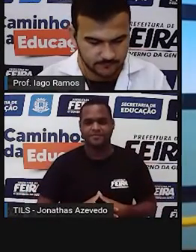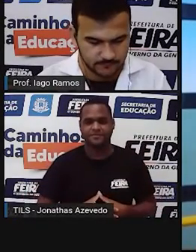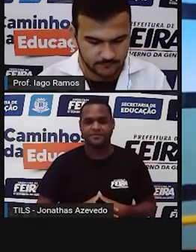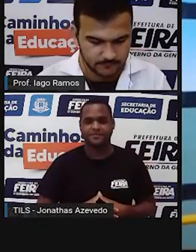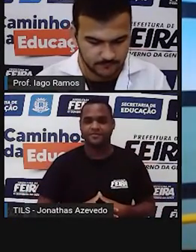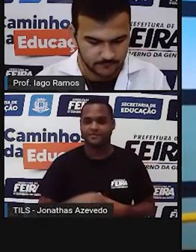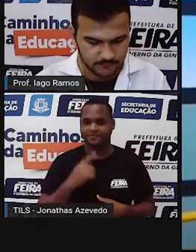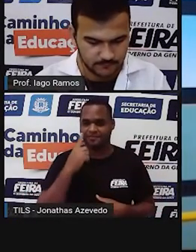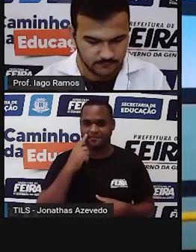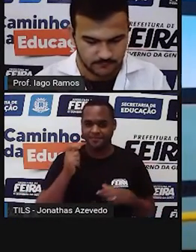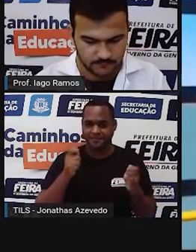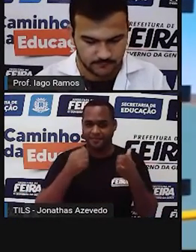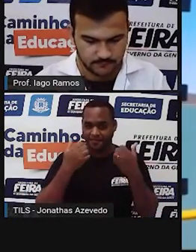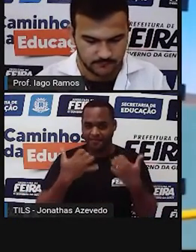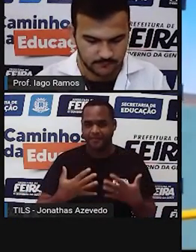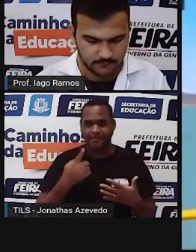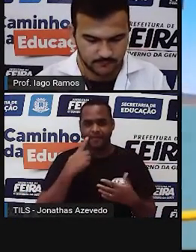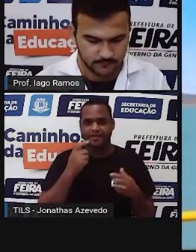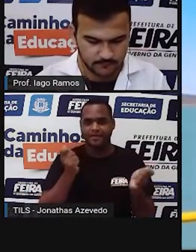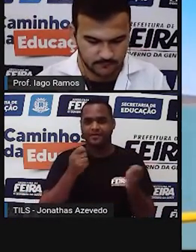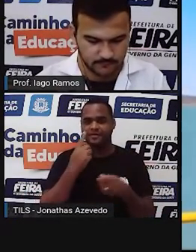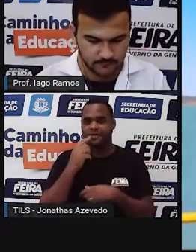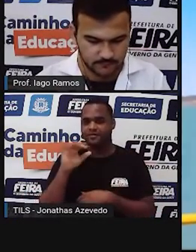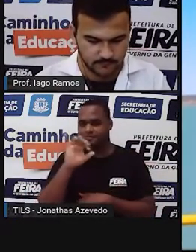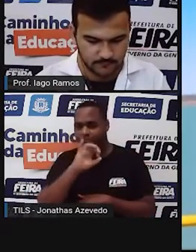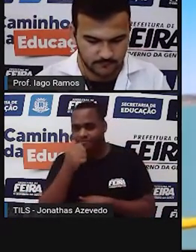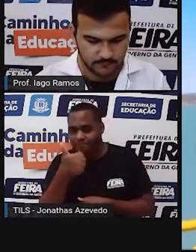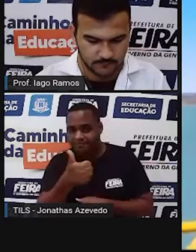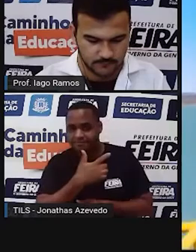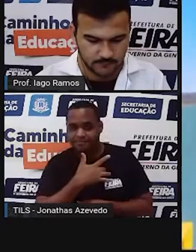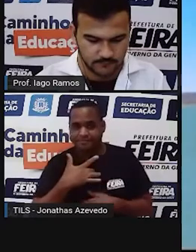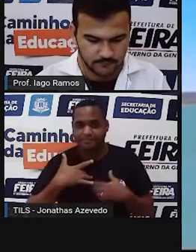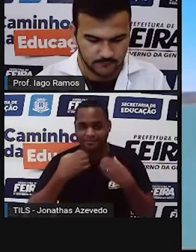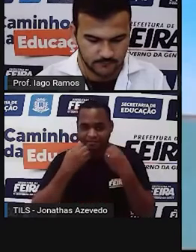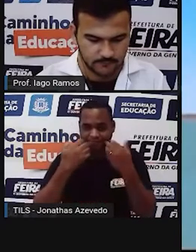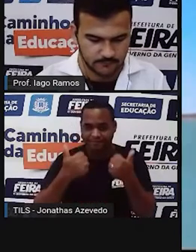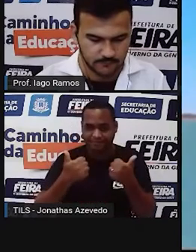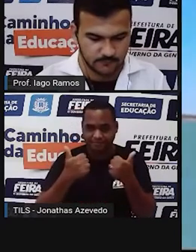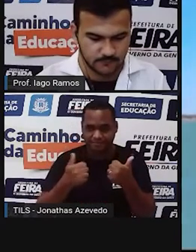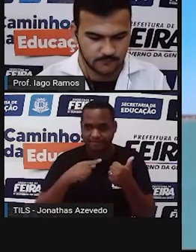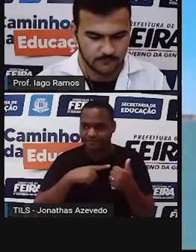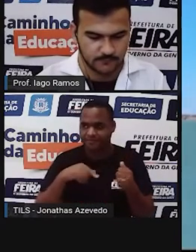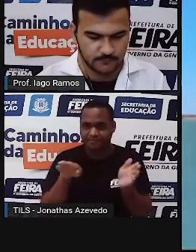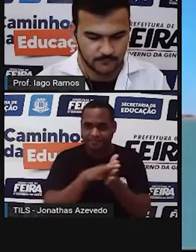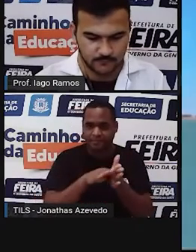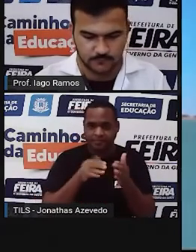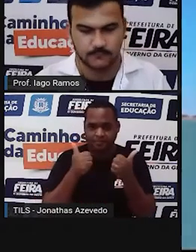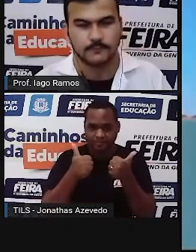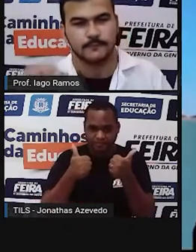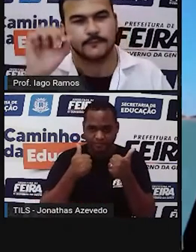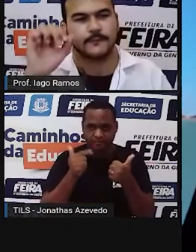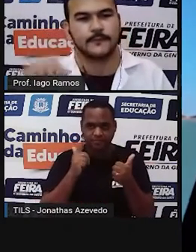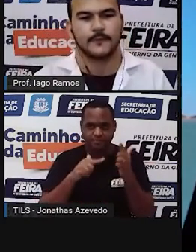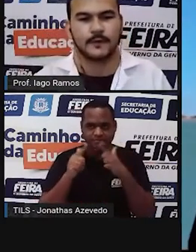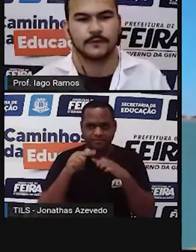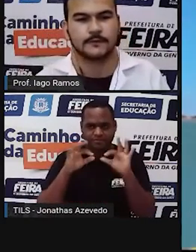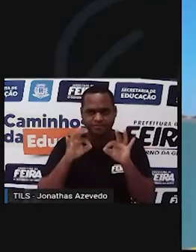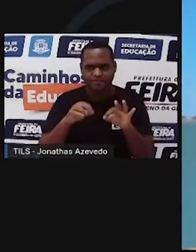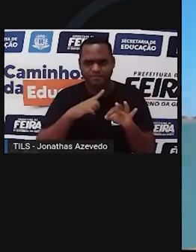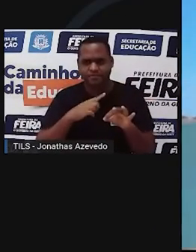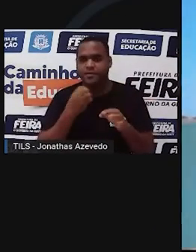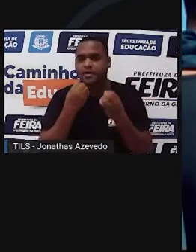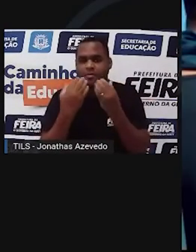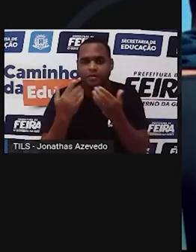Salve, salve, Terra Negra! E aí, tudo bem? Enfim, chegamos! Famosa usina hidrelétrica de